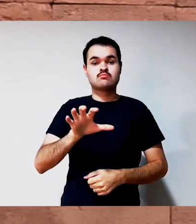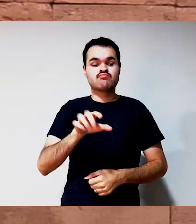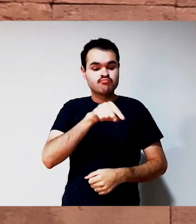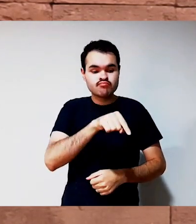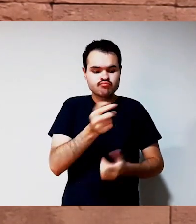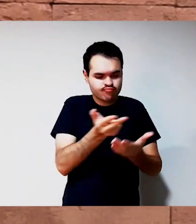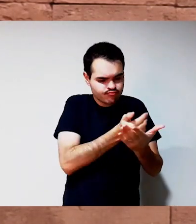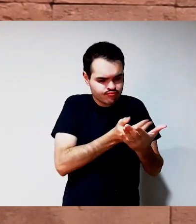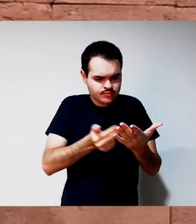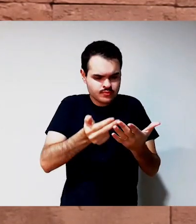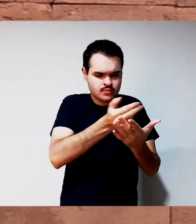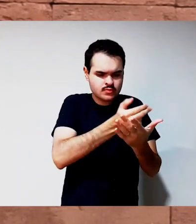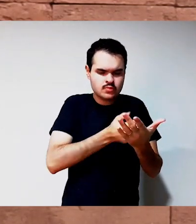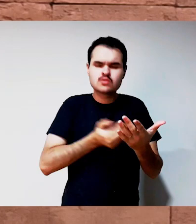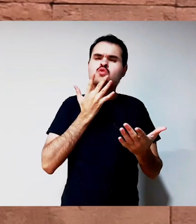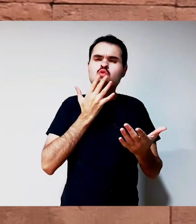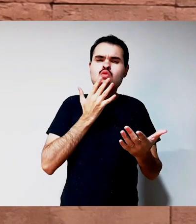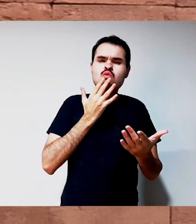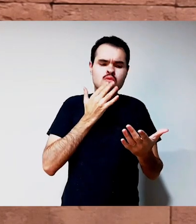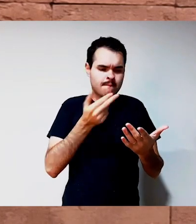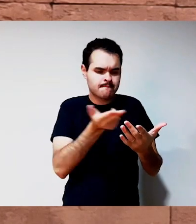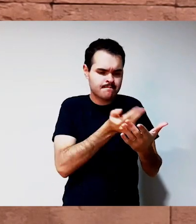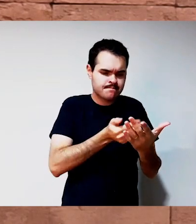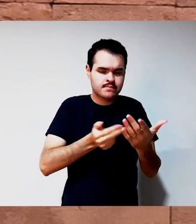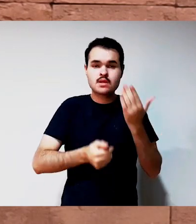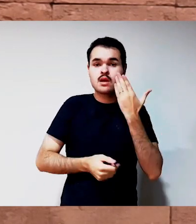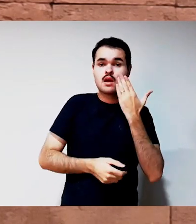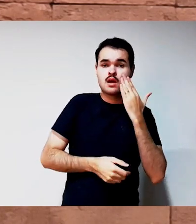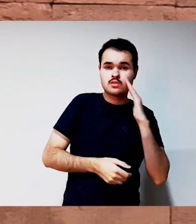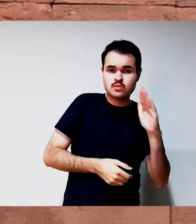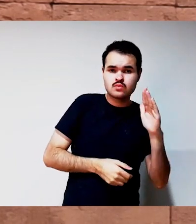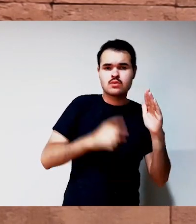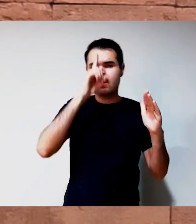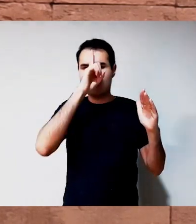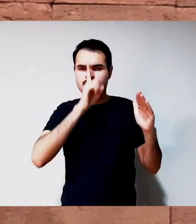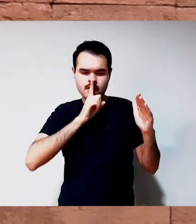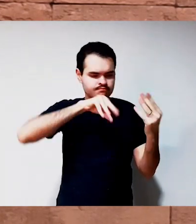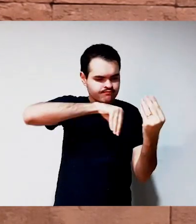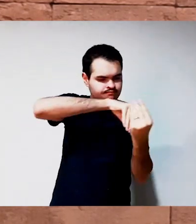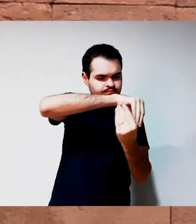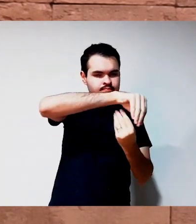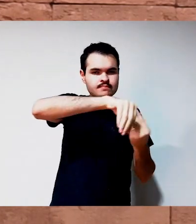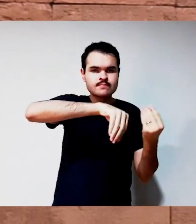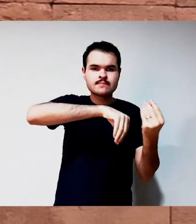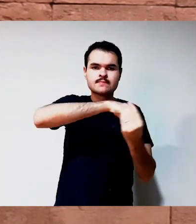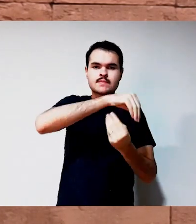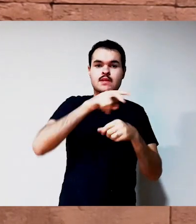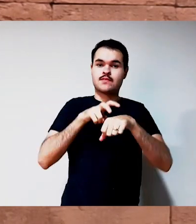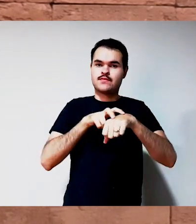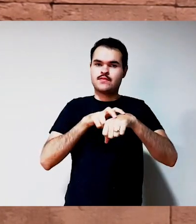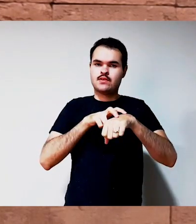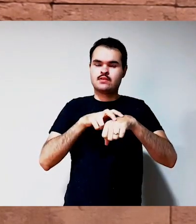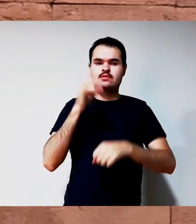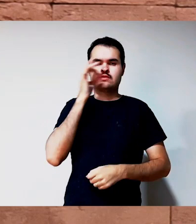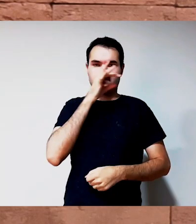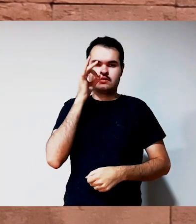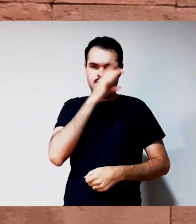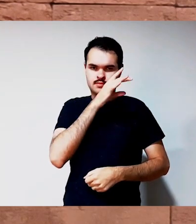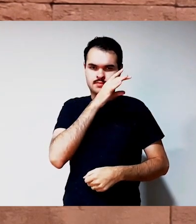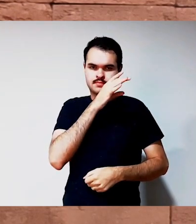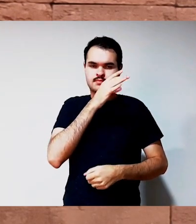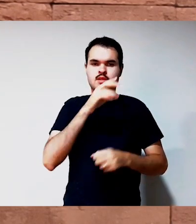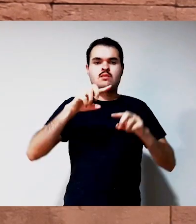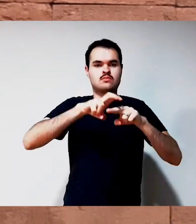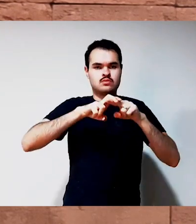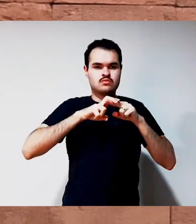o Setembro Amarelo, que é o Mês de Combate ao Suicídio. Nesse sentido, o ilustrador da HQ fez todos os desenhos em tons